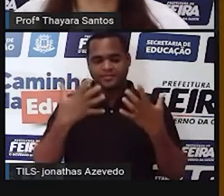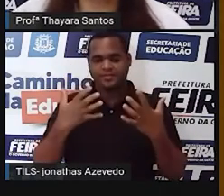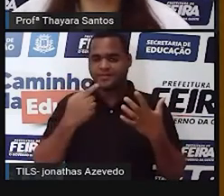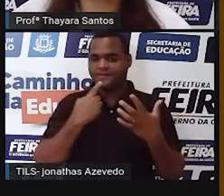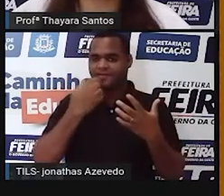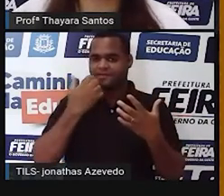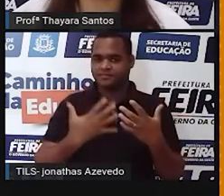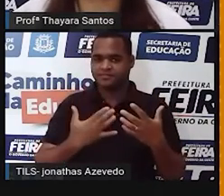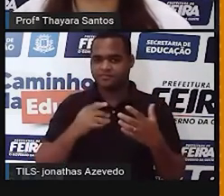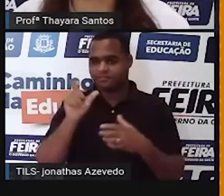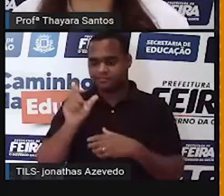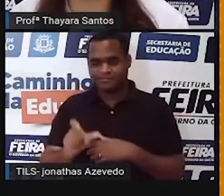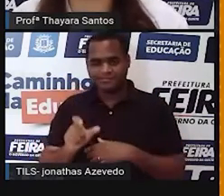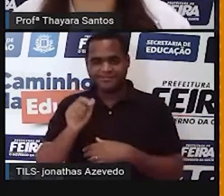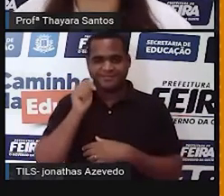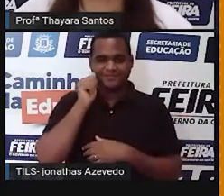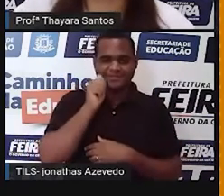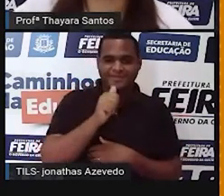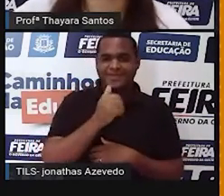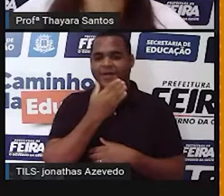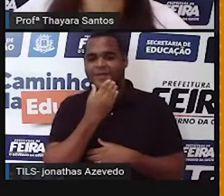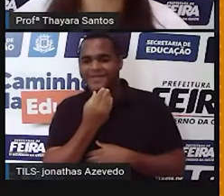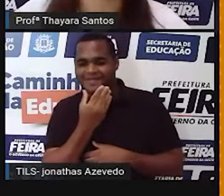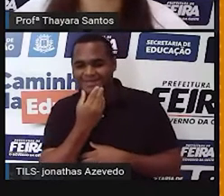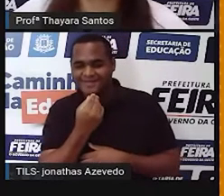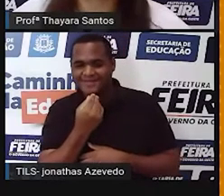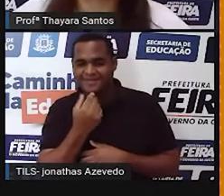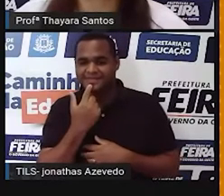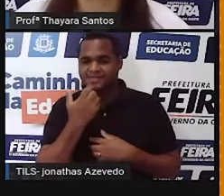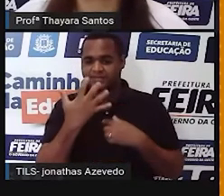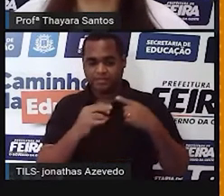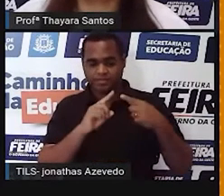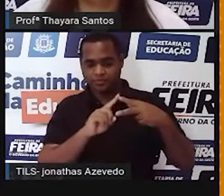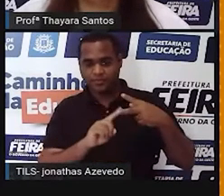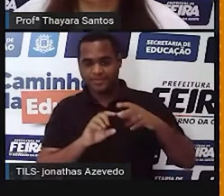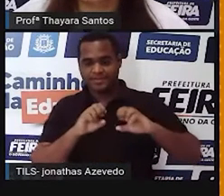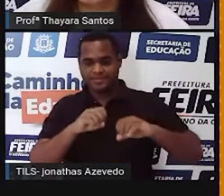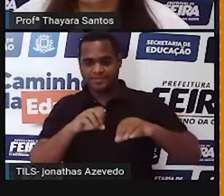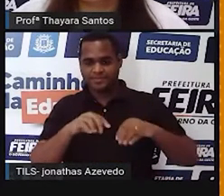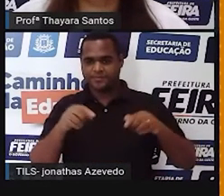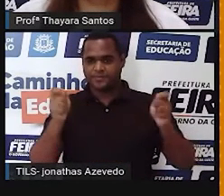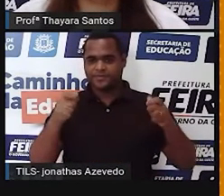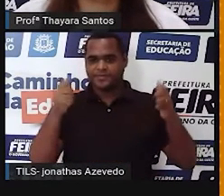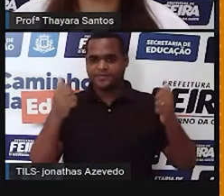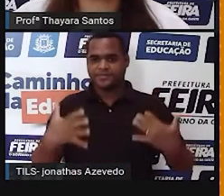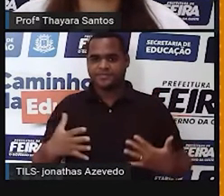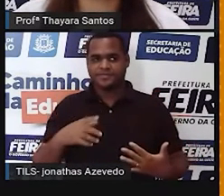sobre o sistema reprodutor masculino e feminino. A vai ter duas aulas para falar sobre esse tema.